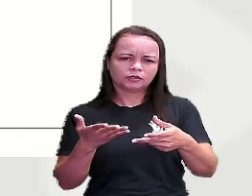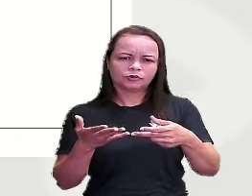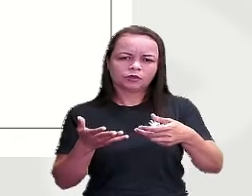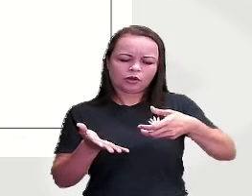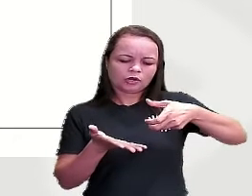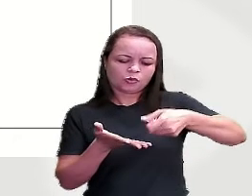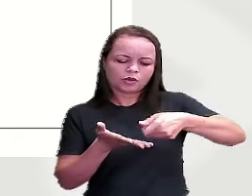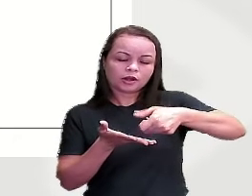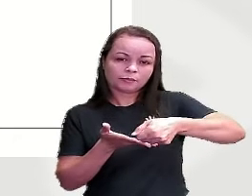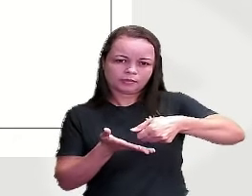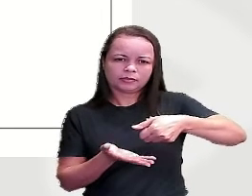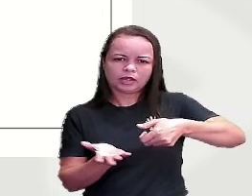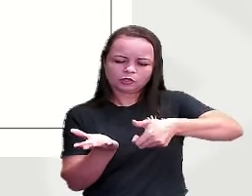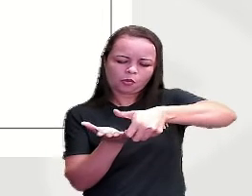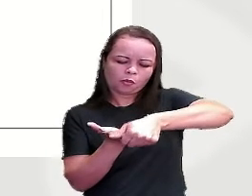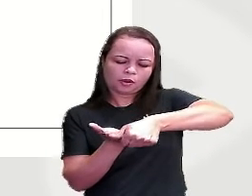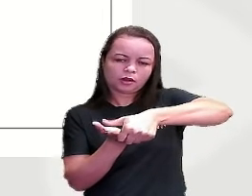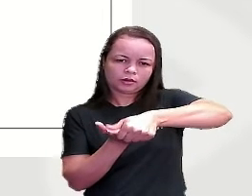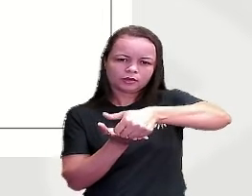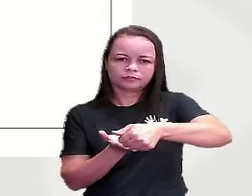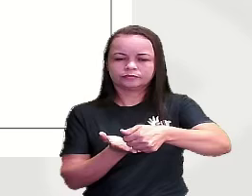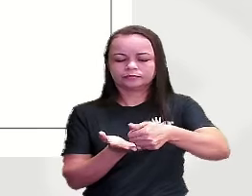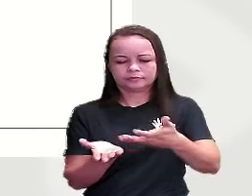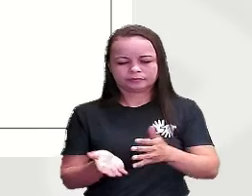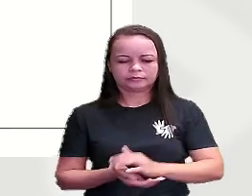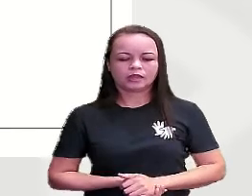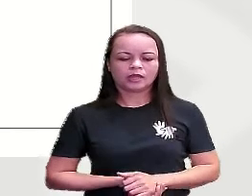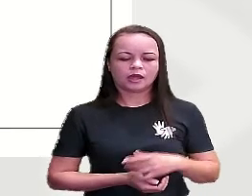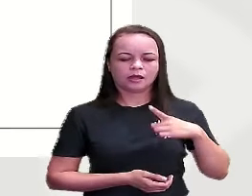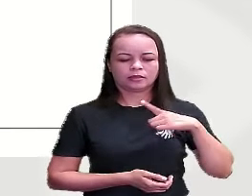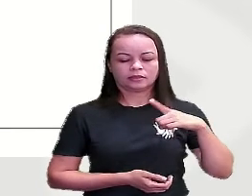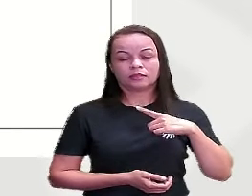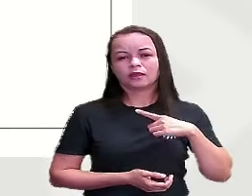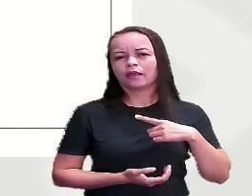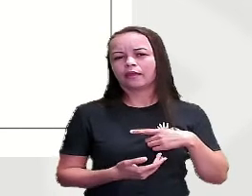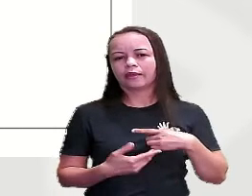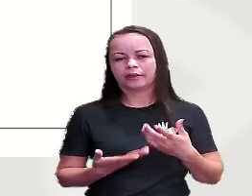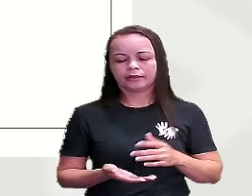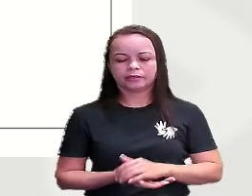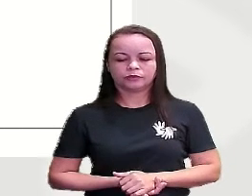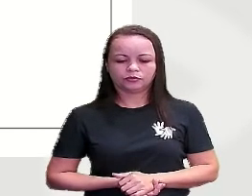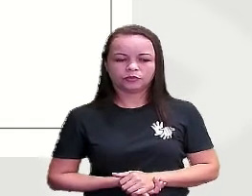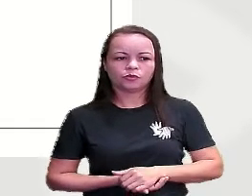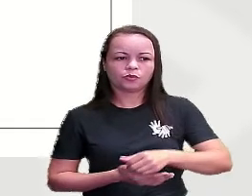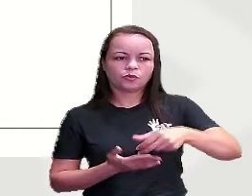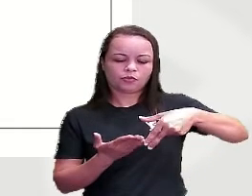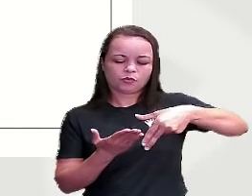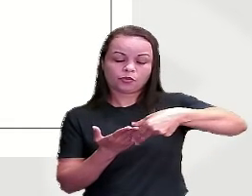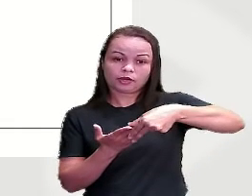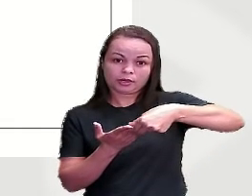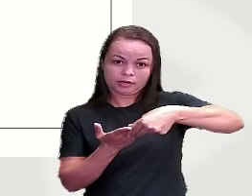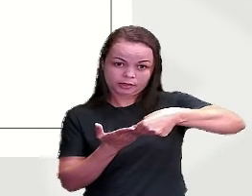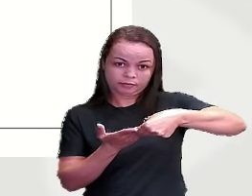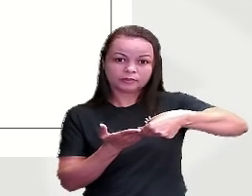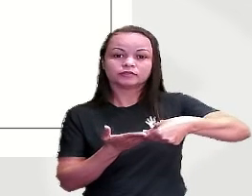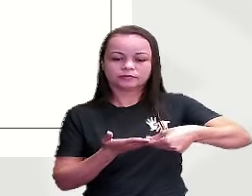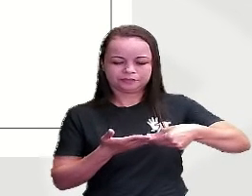professora grampeia as atividades da gente Tem O clipzinho Assim, ó Que é para segurar